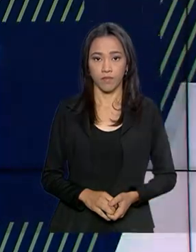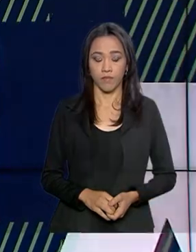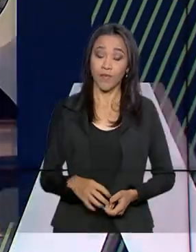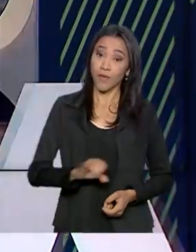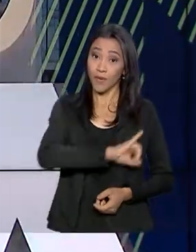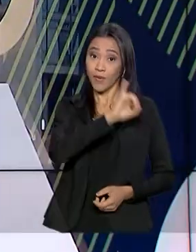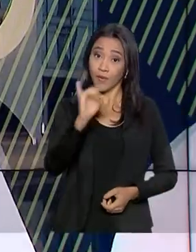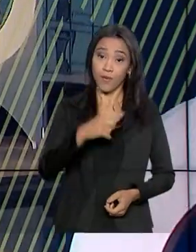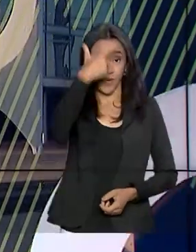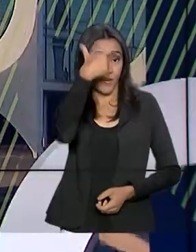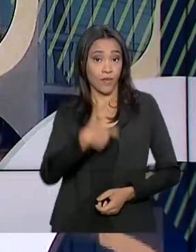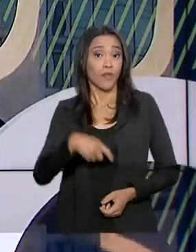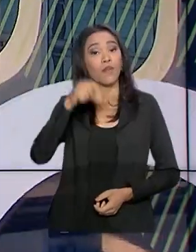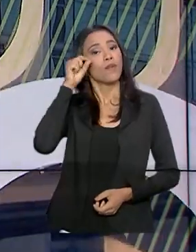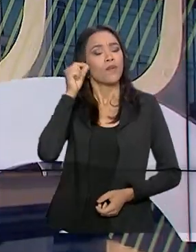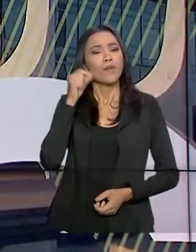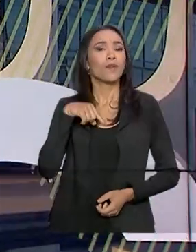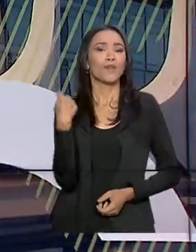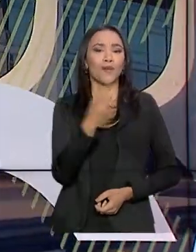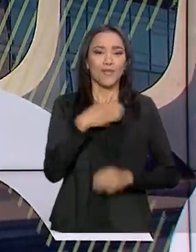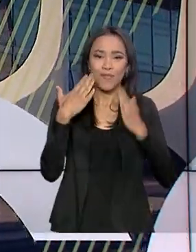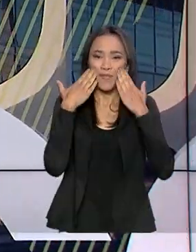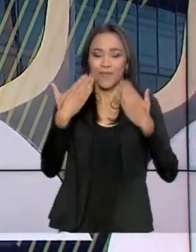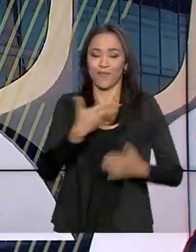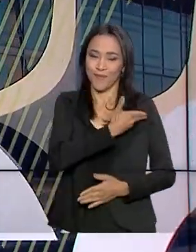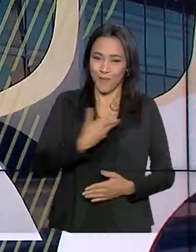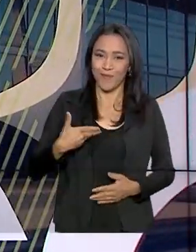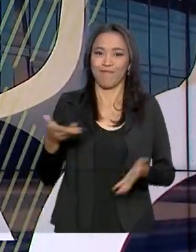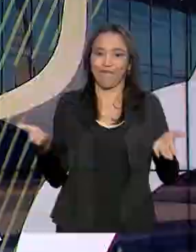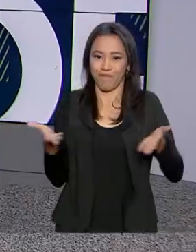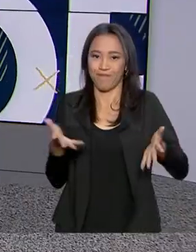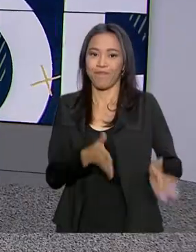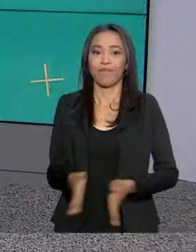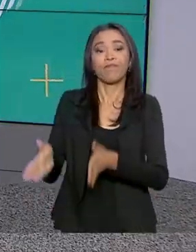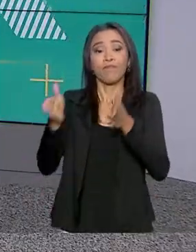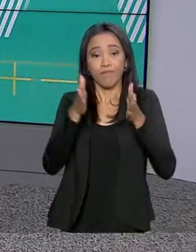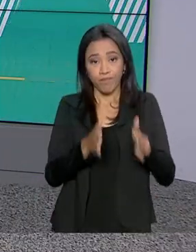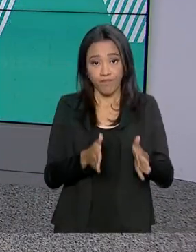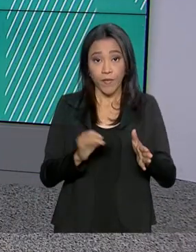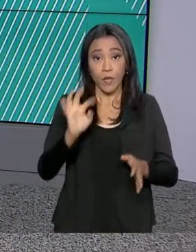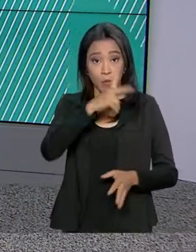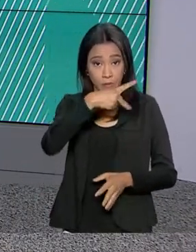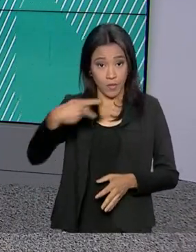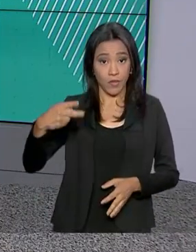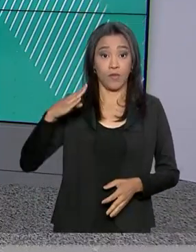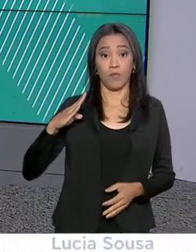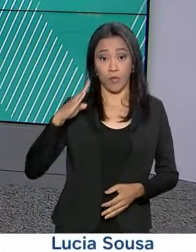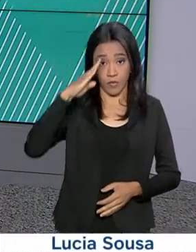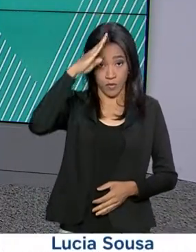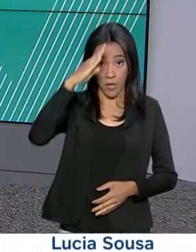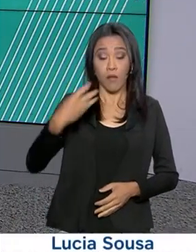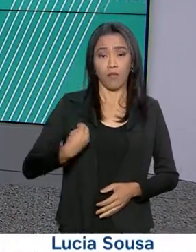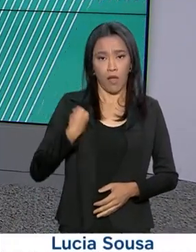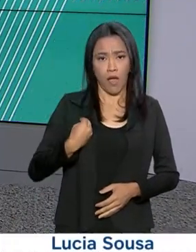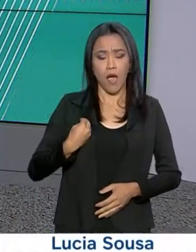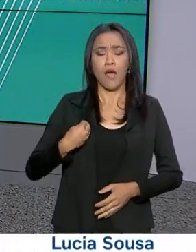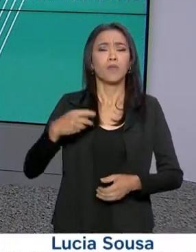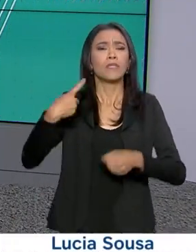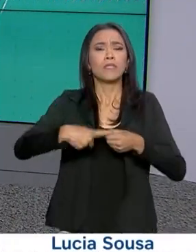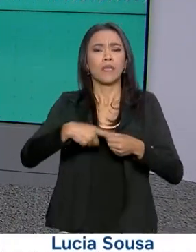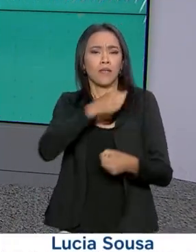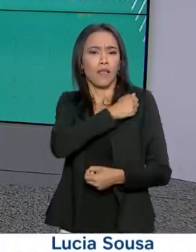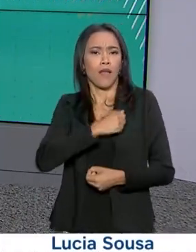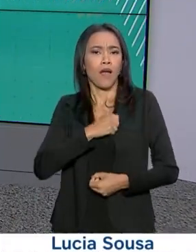Olá, eu sou o Roberto Camargo e estamos no ar com o governo agora. O presidente Jair Bolsonaro está na cidade de